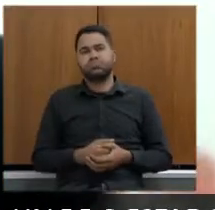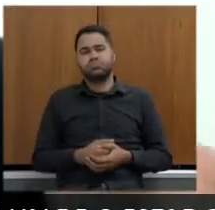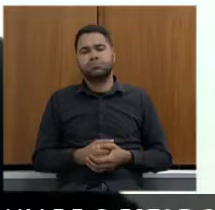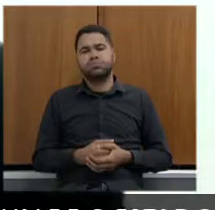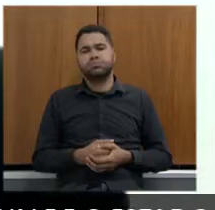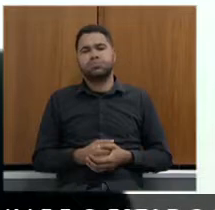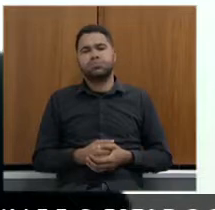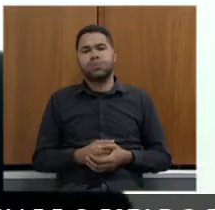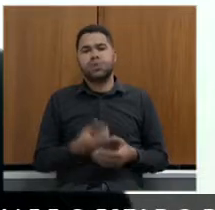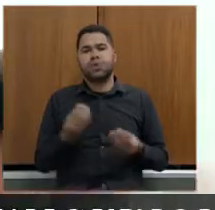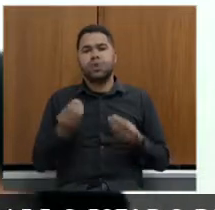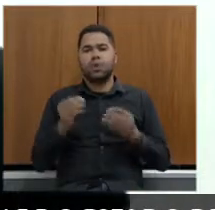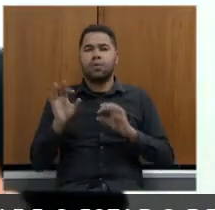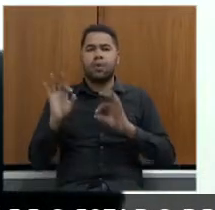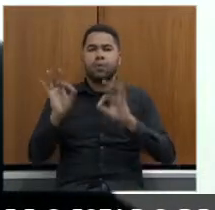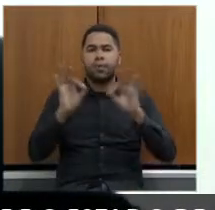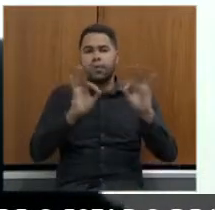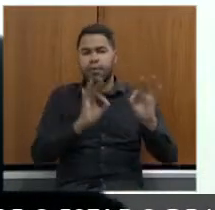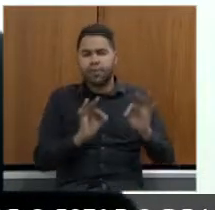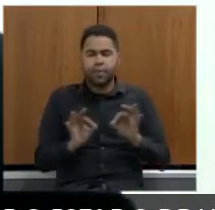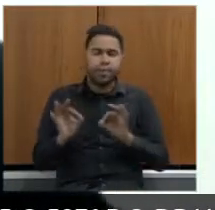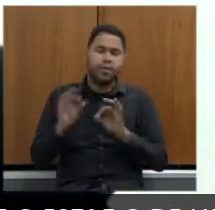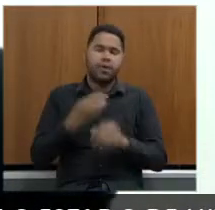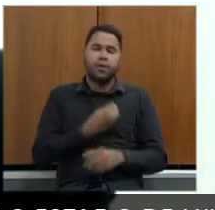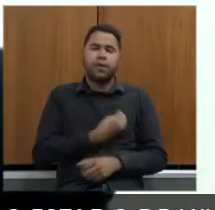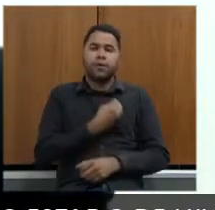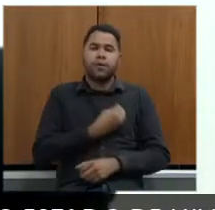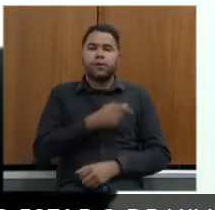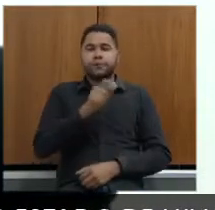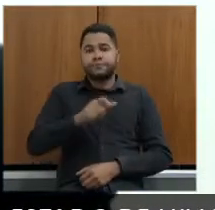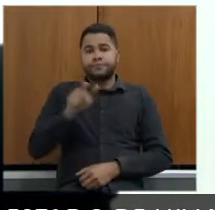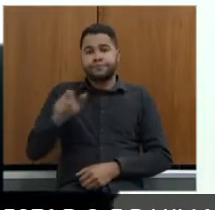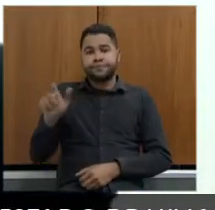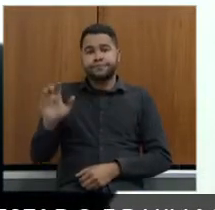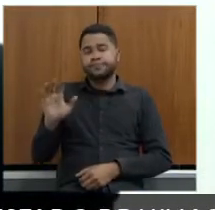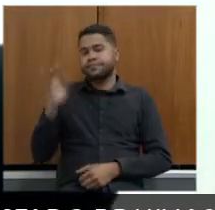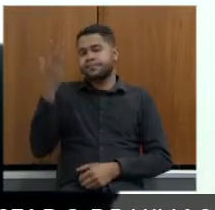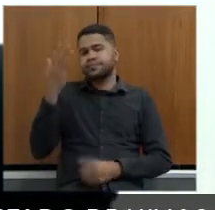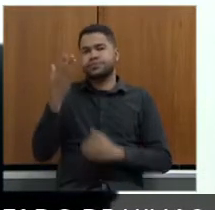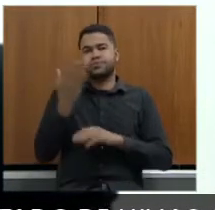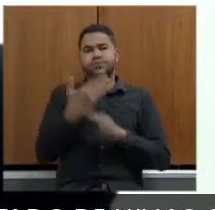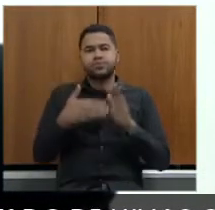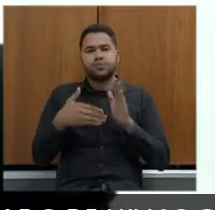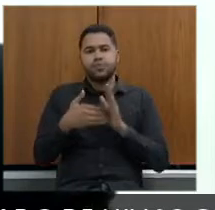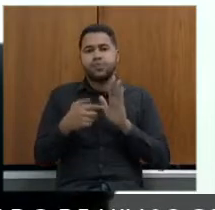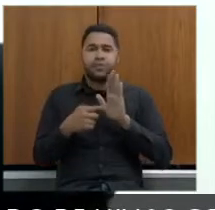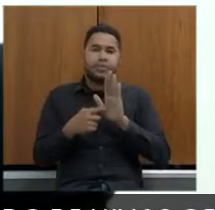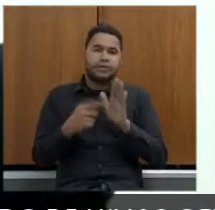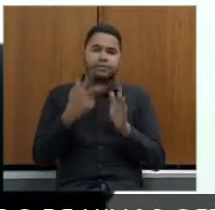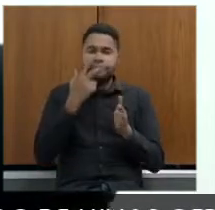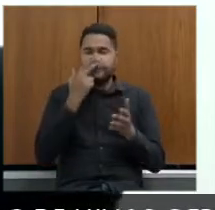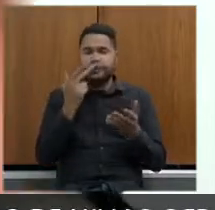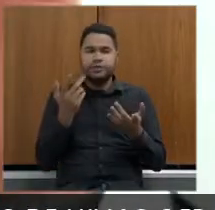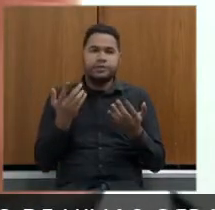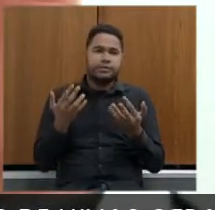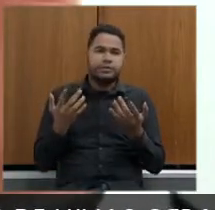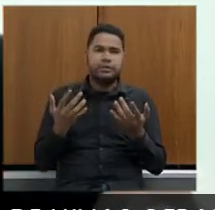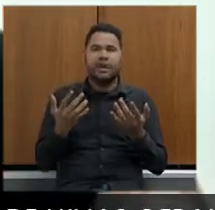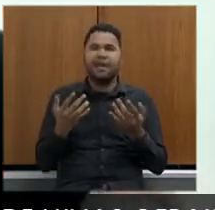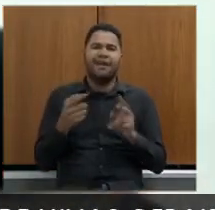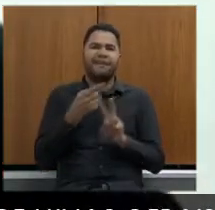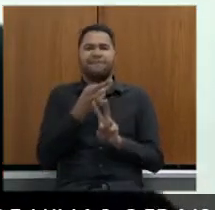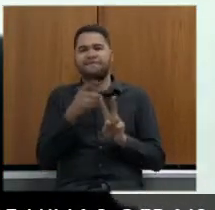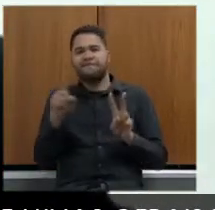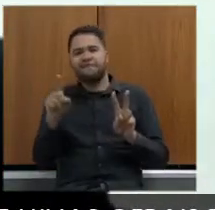reparação transformando na vida das pessoas porque naquela ocasião todas as projeções eram catastróficas ah vale vai